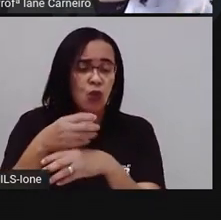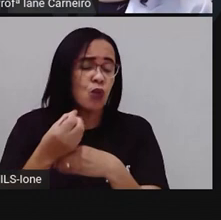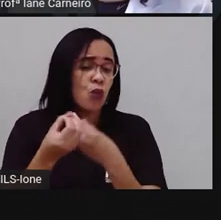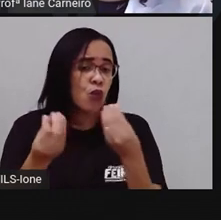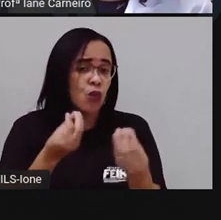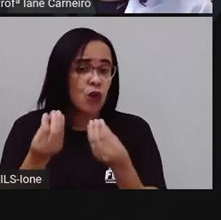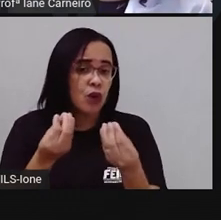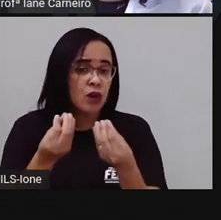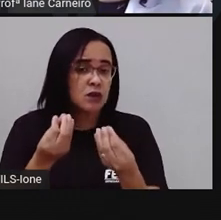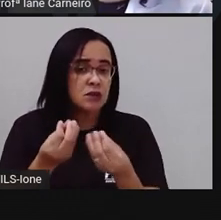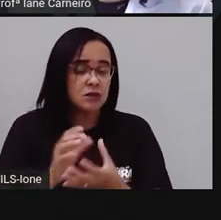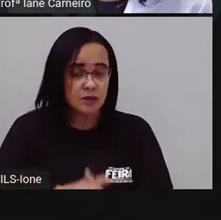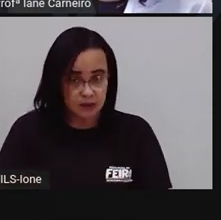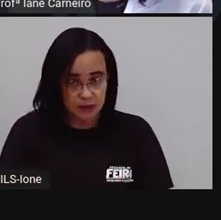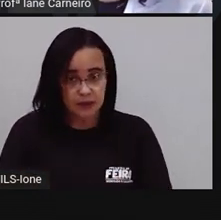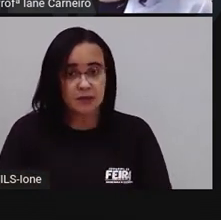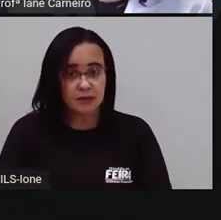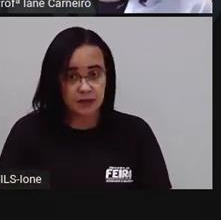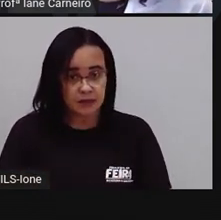contar, ó?